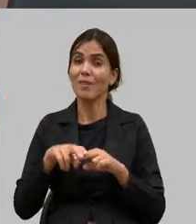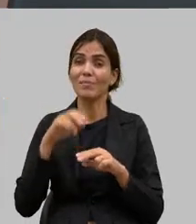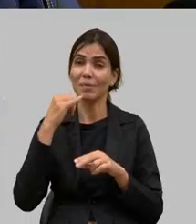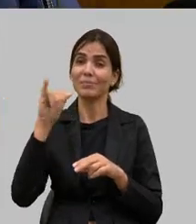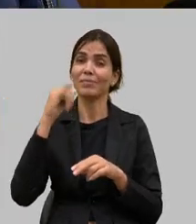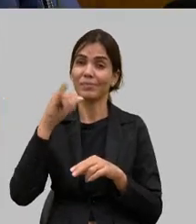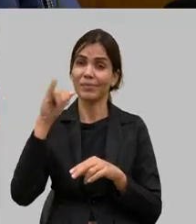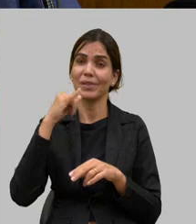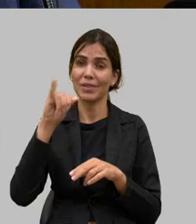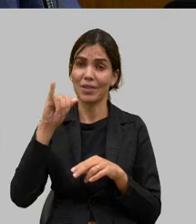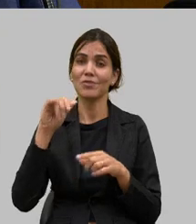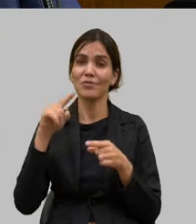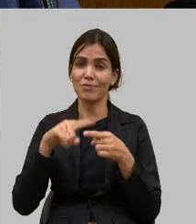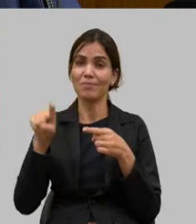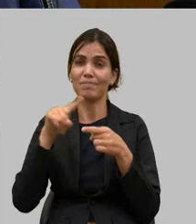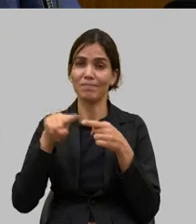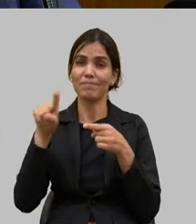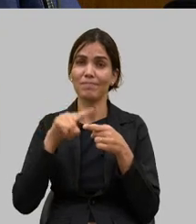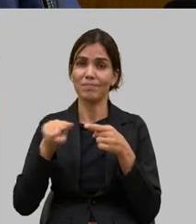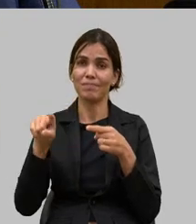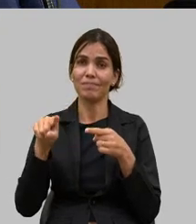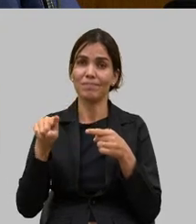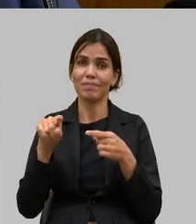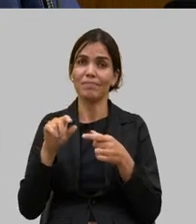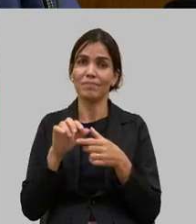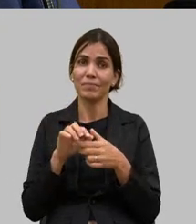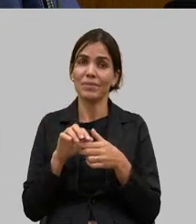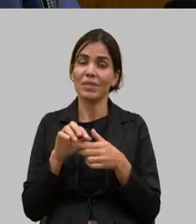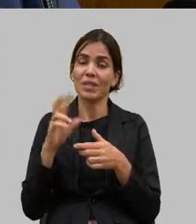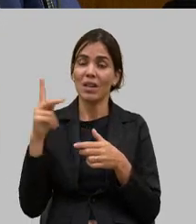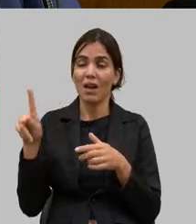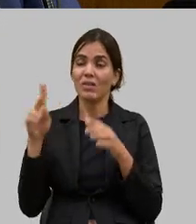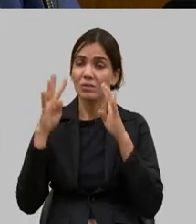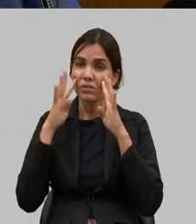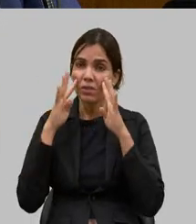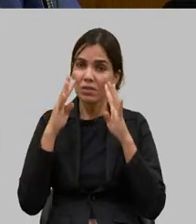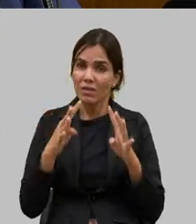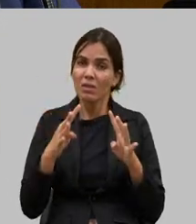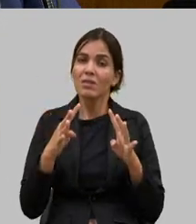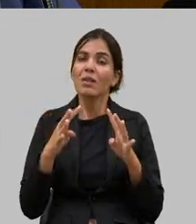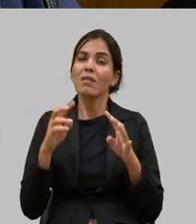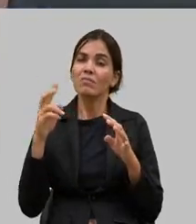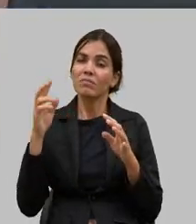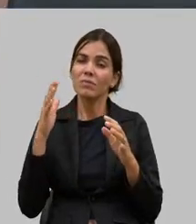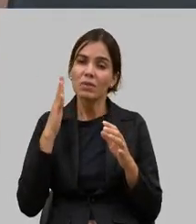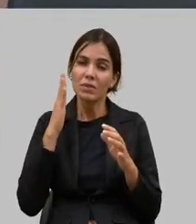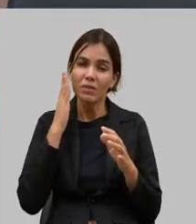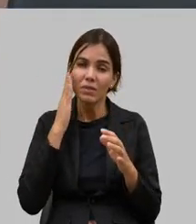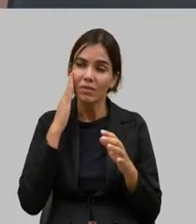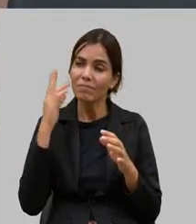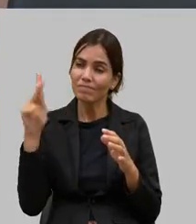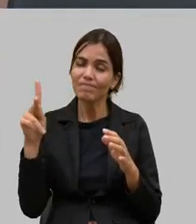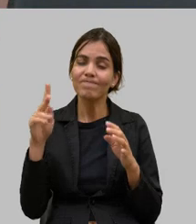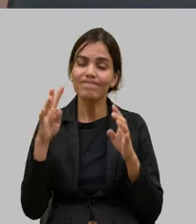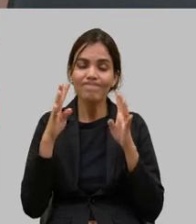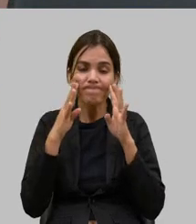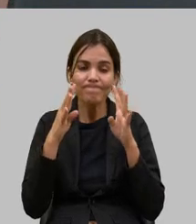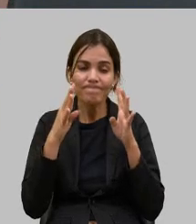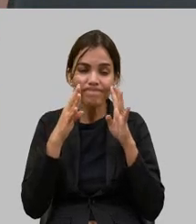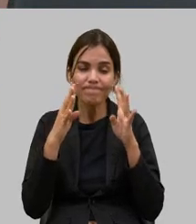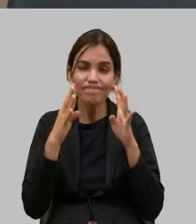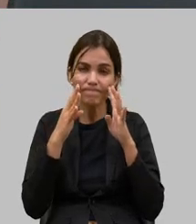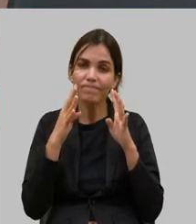peço aqui a atenção do senhor e sei que o senhor é uma pessoa super sensível para cobrar e fazer com que esses